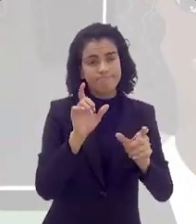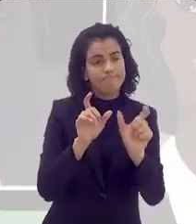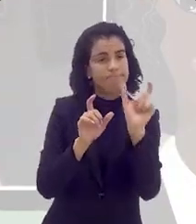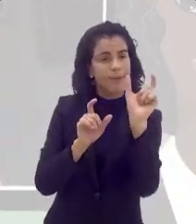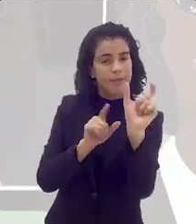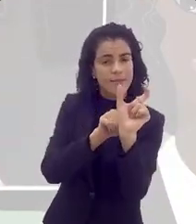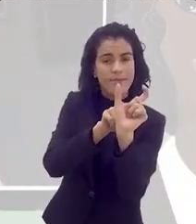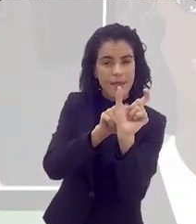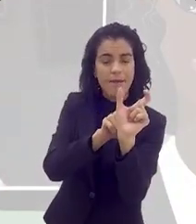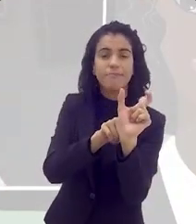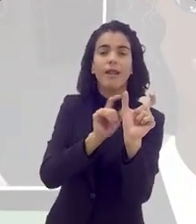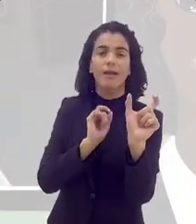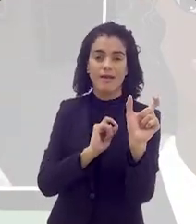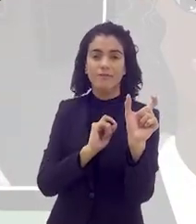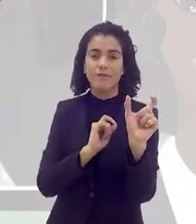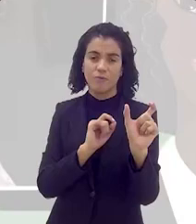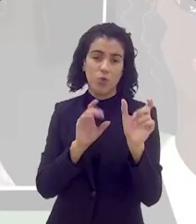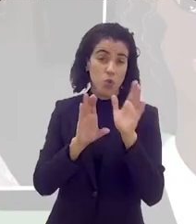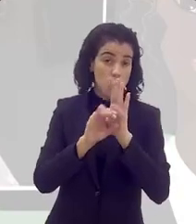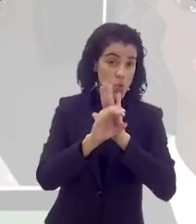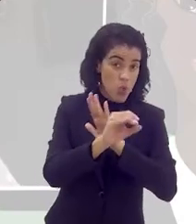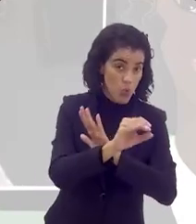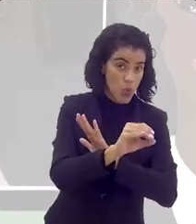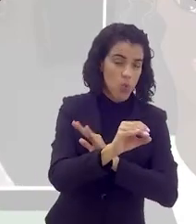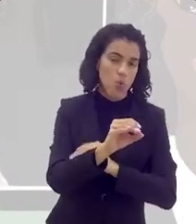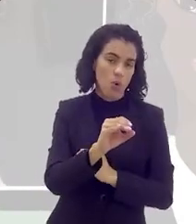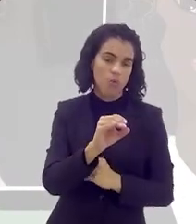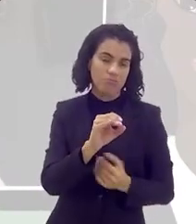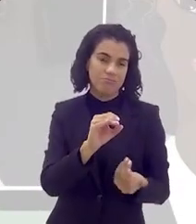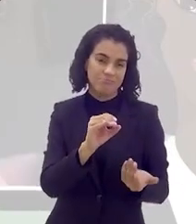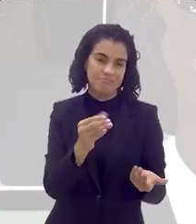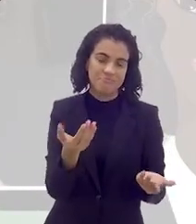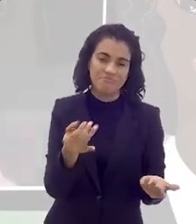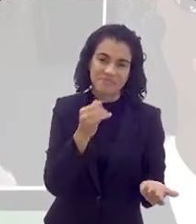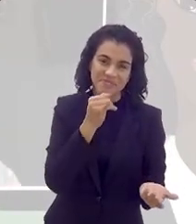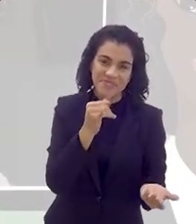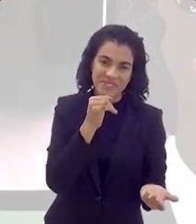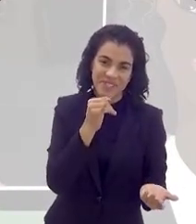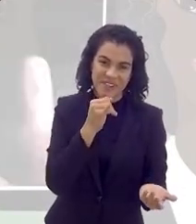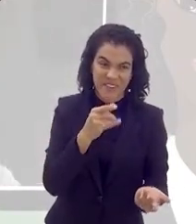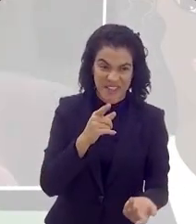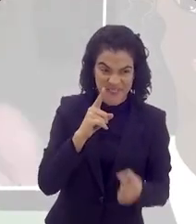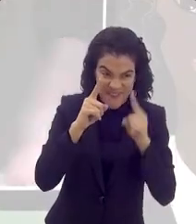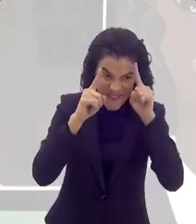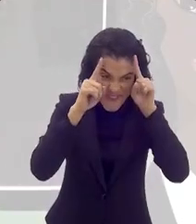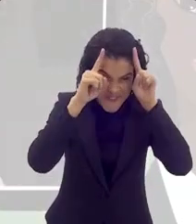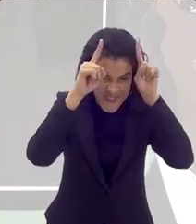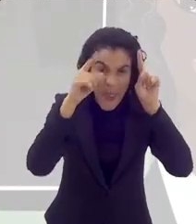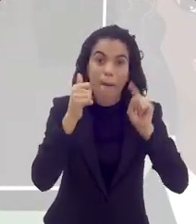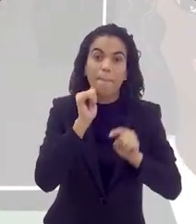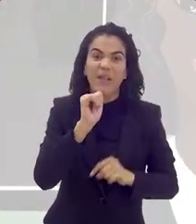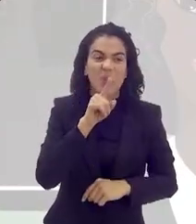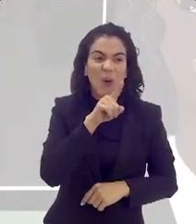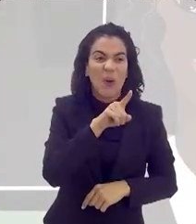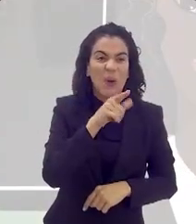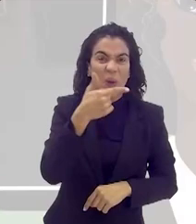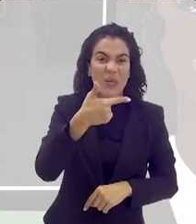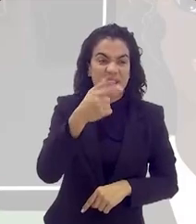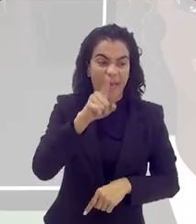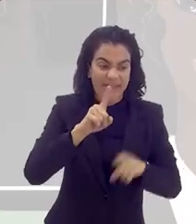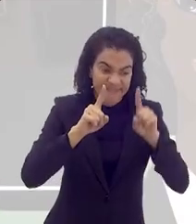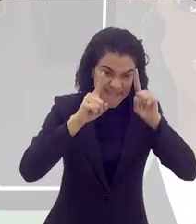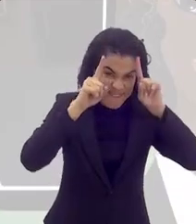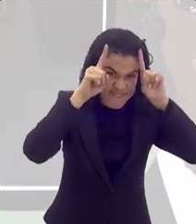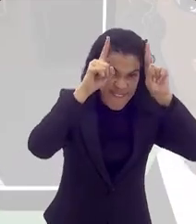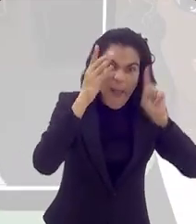sentido da palavra, e isso é no Google, quer dizer que é uma coisa mundial, enfim, vai ter alcance aqui, mas é para